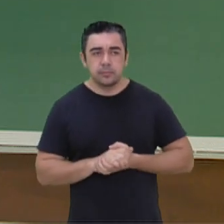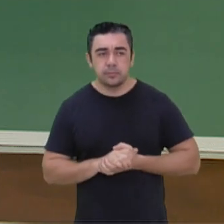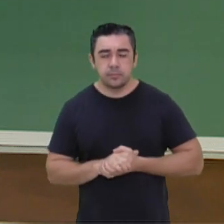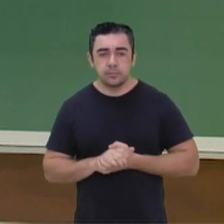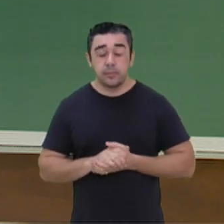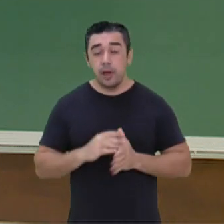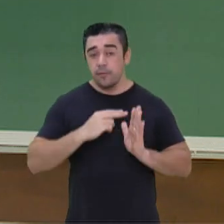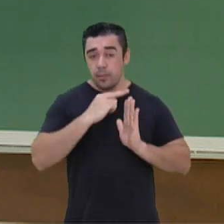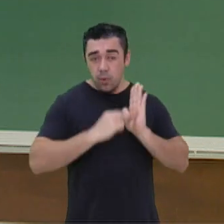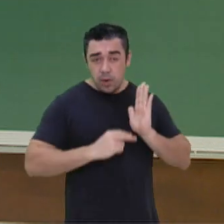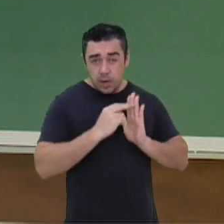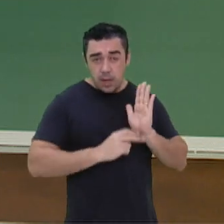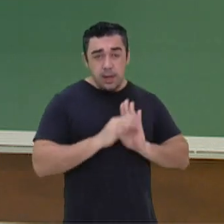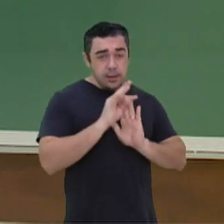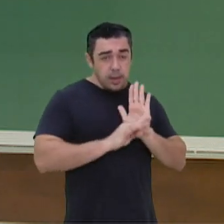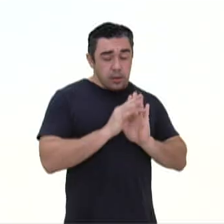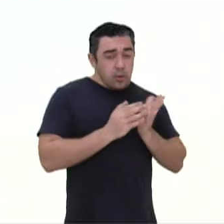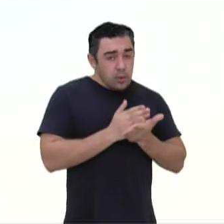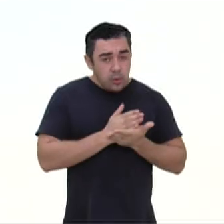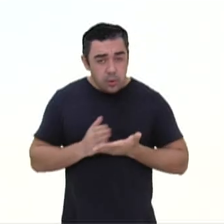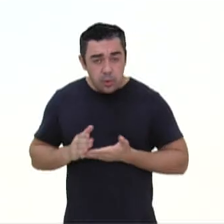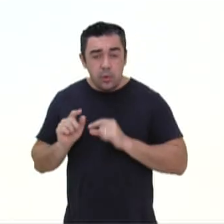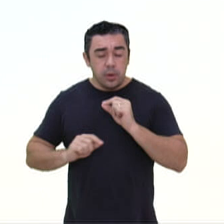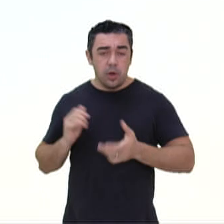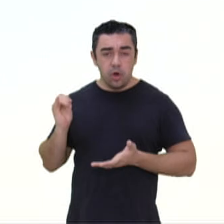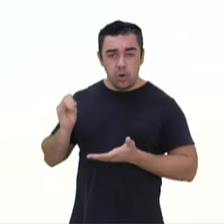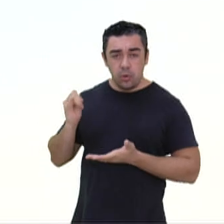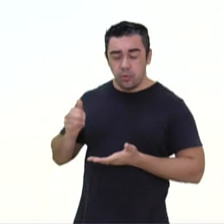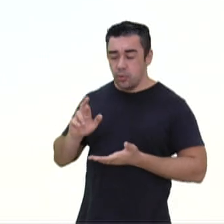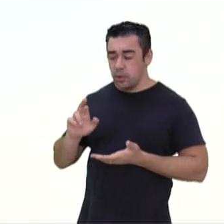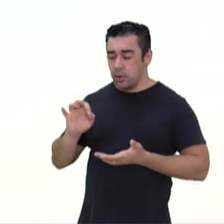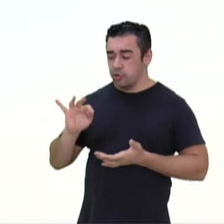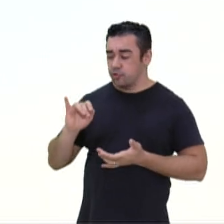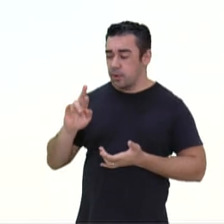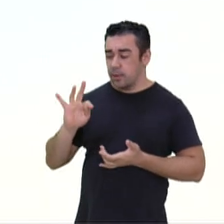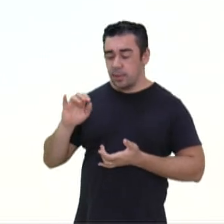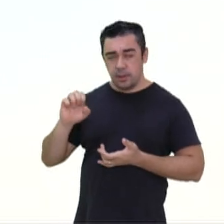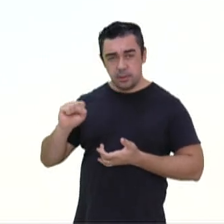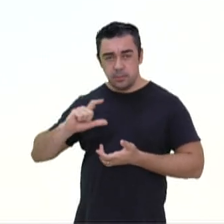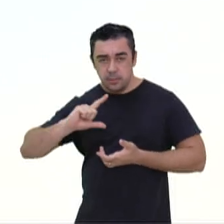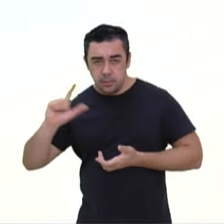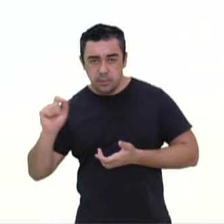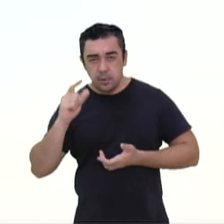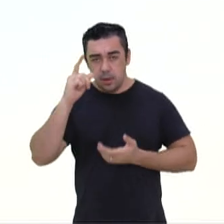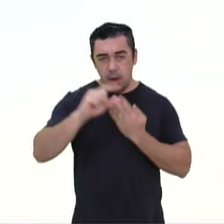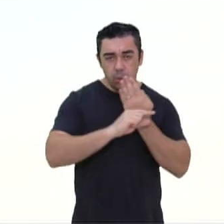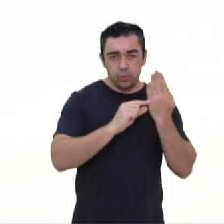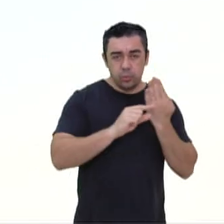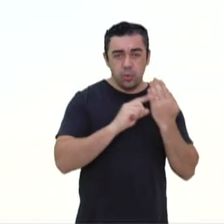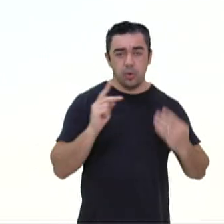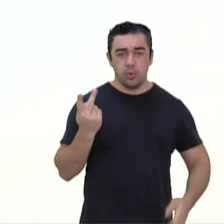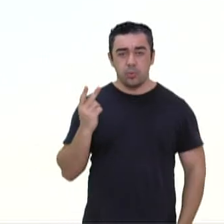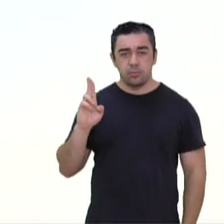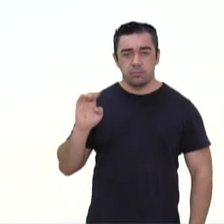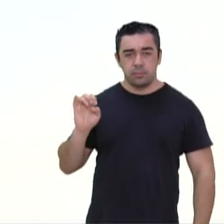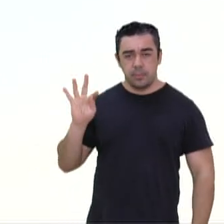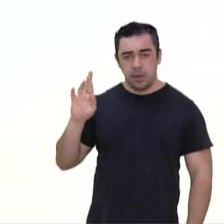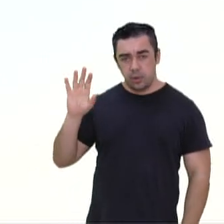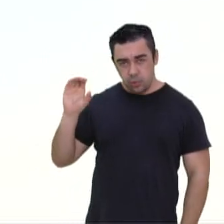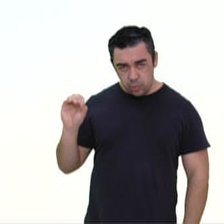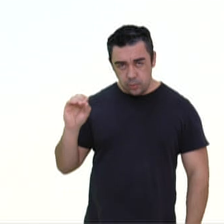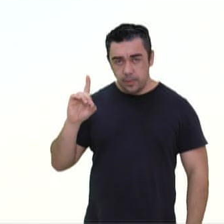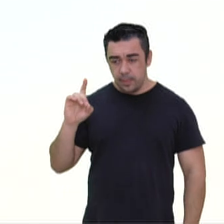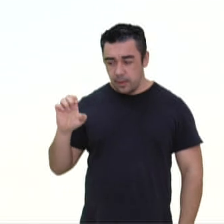Vamos ler o fragmento inicial do conto Retirantes, de Humberto de Campos. Quero chamar a atenção de vocês